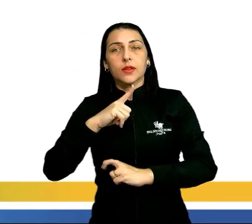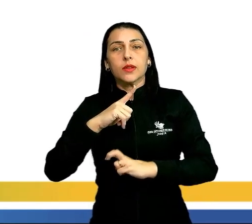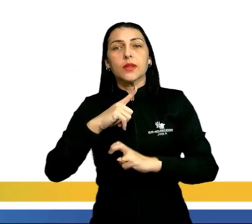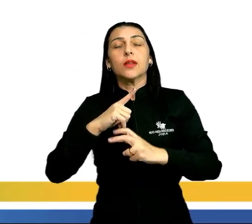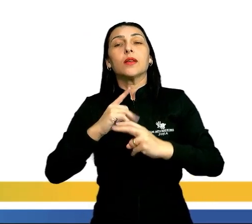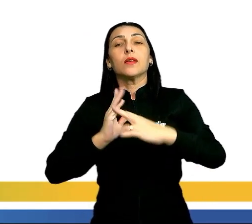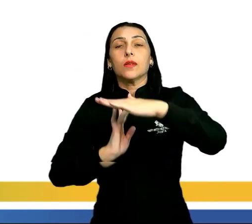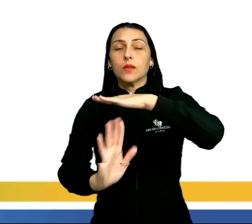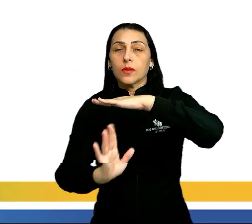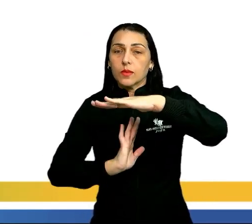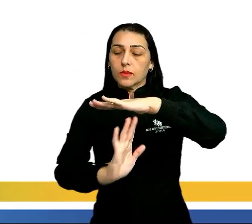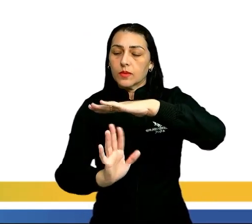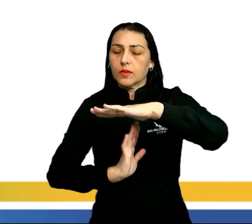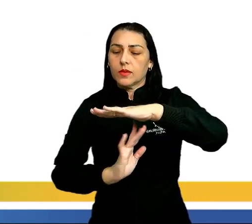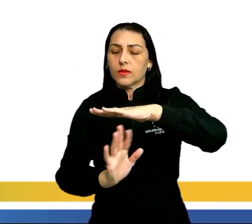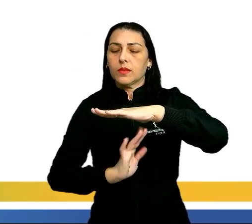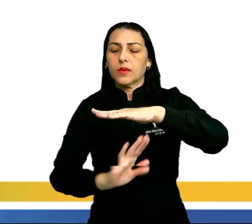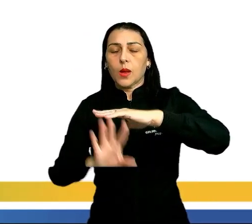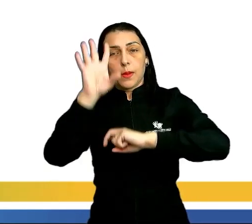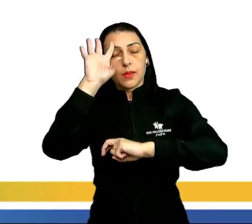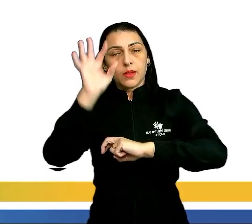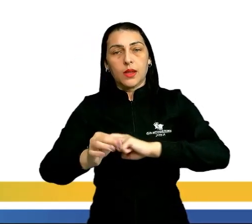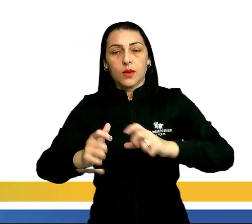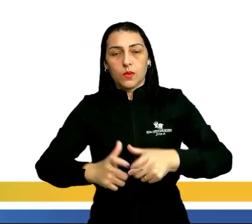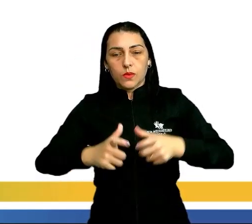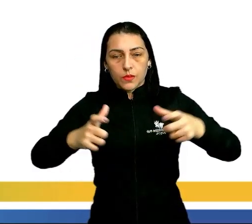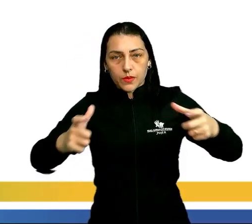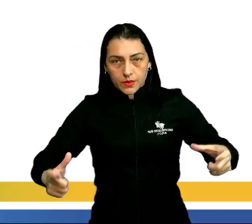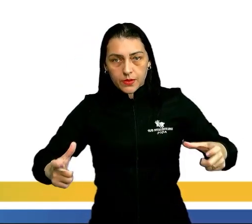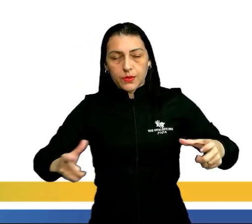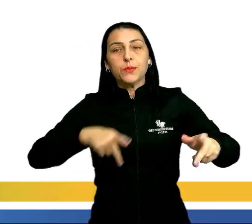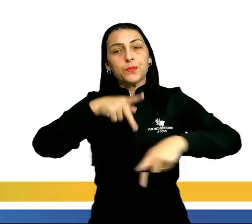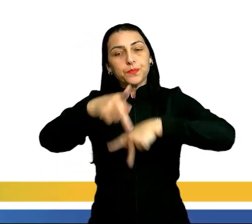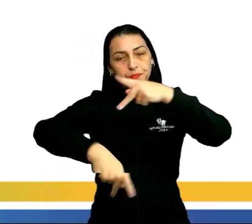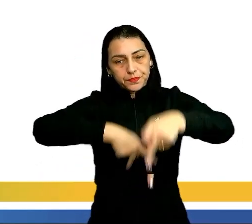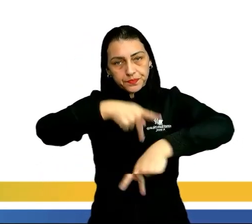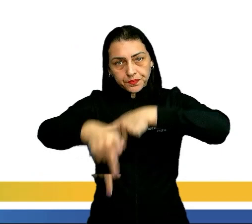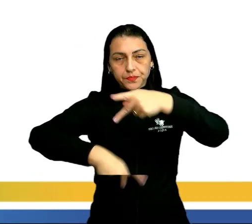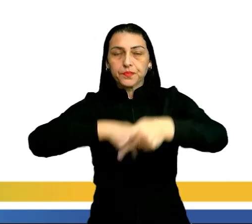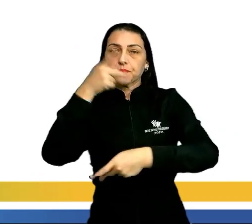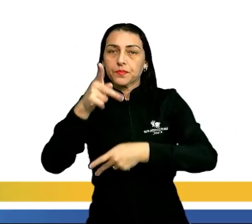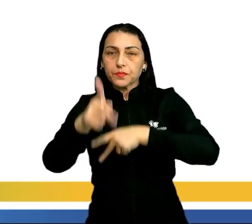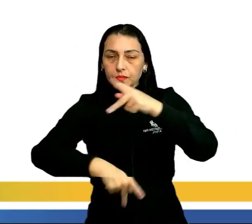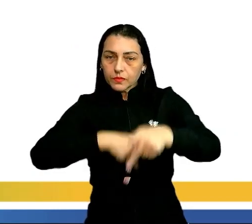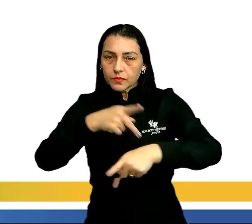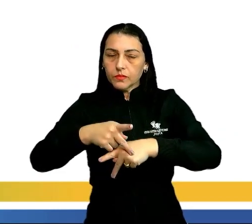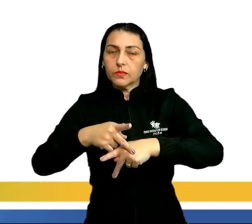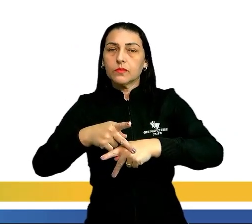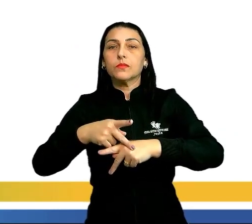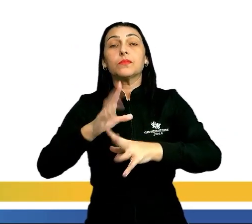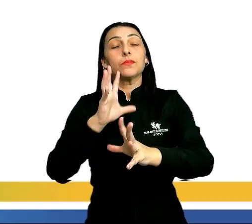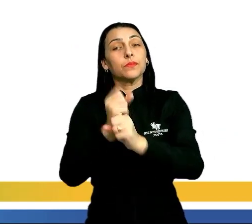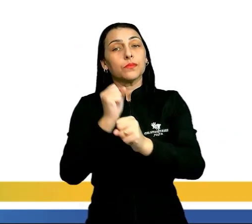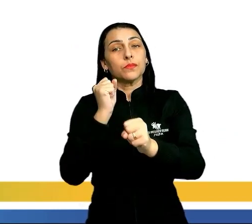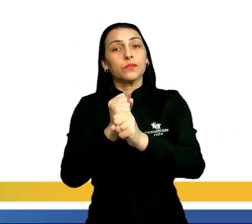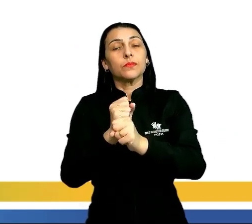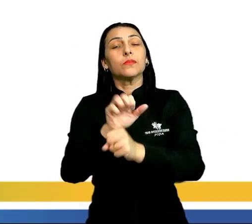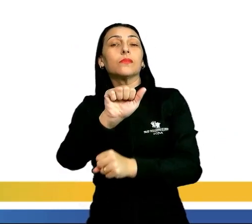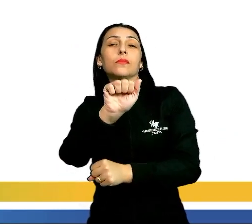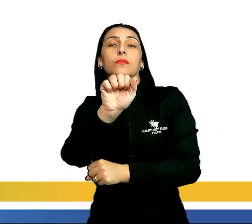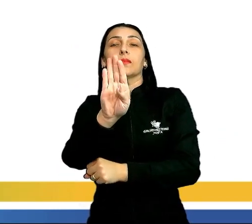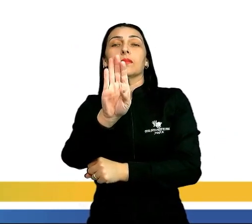migração como um peso decisivo no crescimento populacional, quando a gente fala em população total, população absoluta.